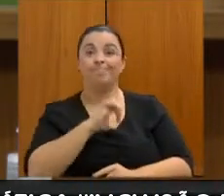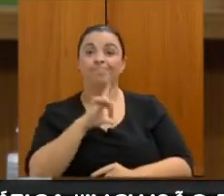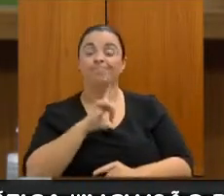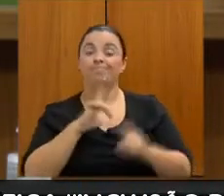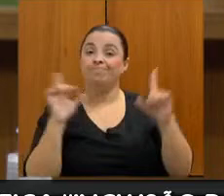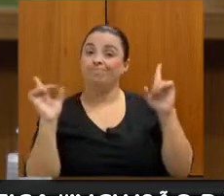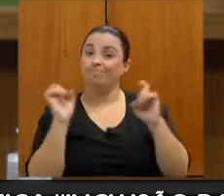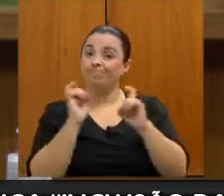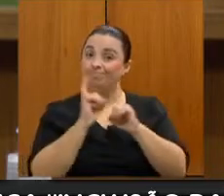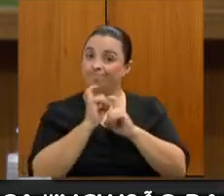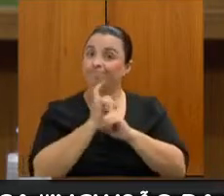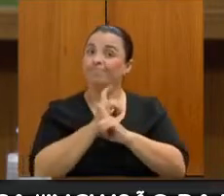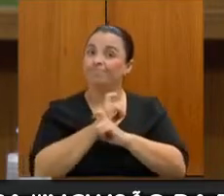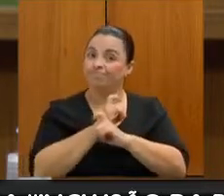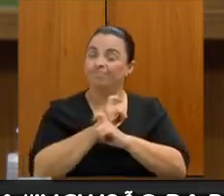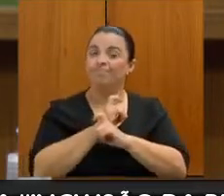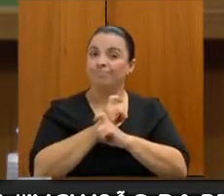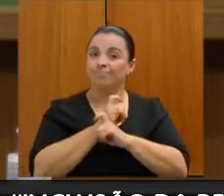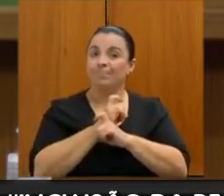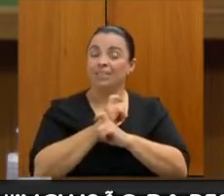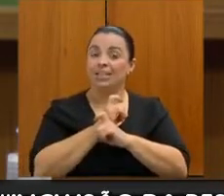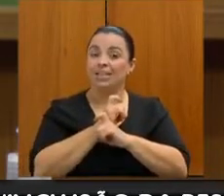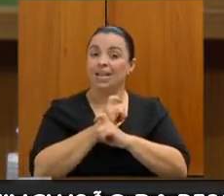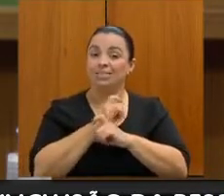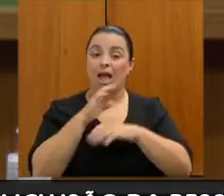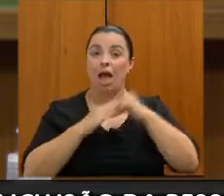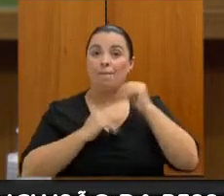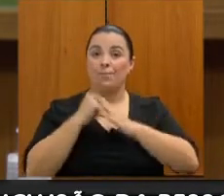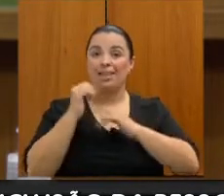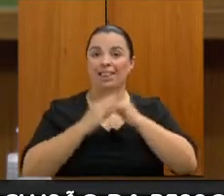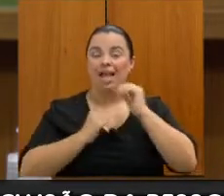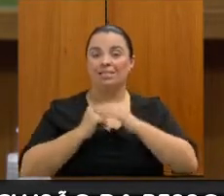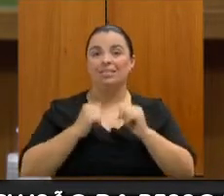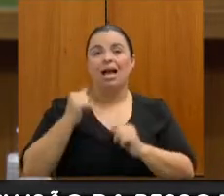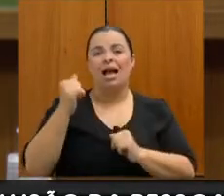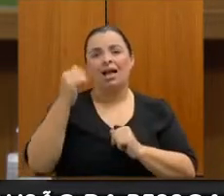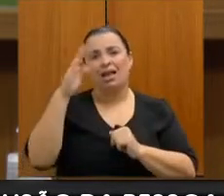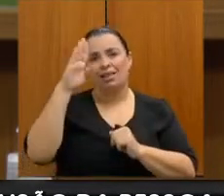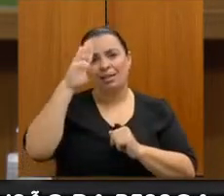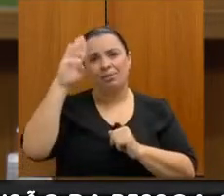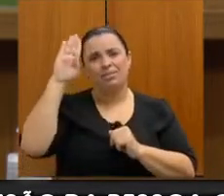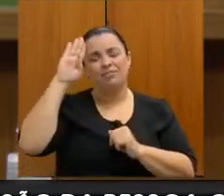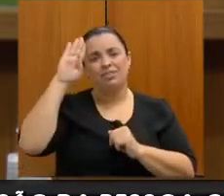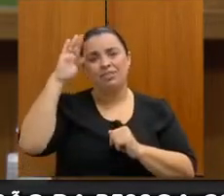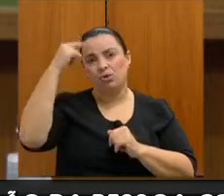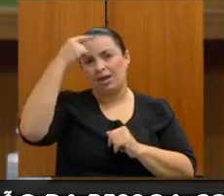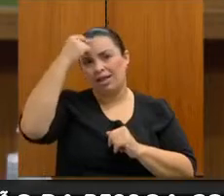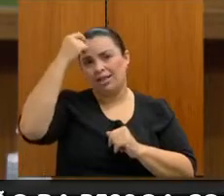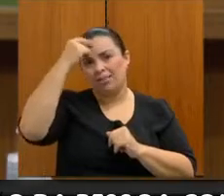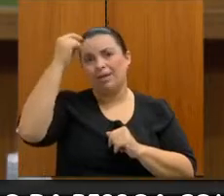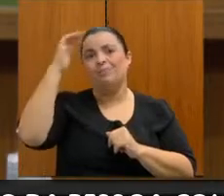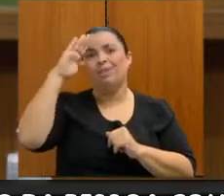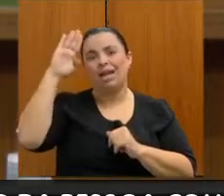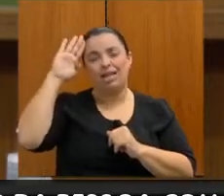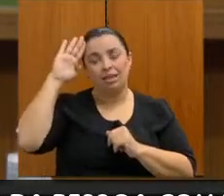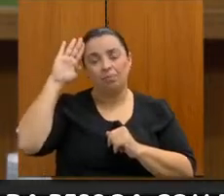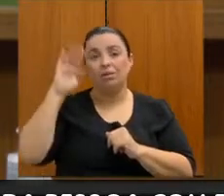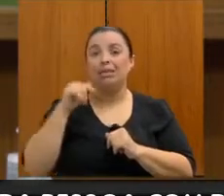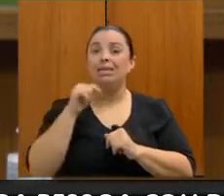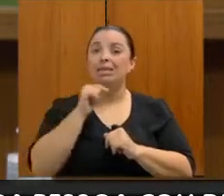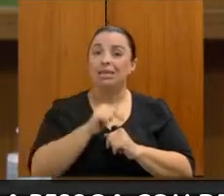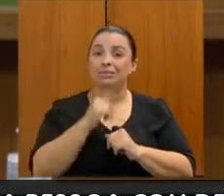dificuldade nas habilidades acadêmicas, e com isso dificulta o seu percurso escolar.